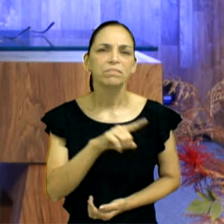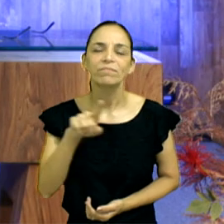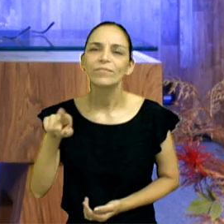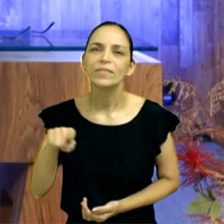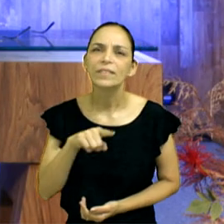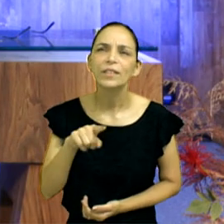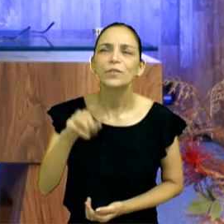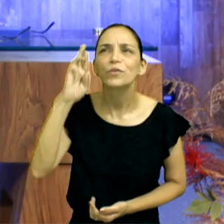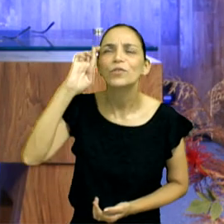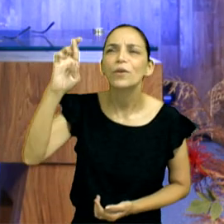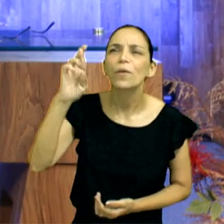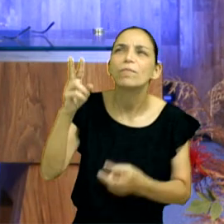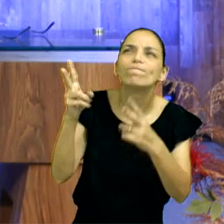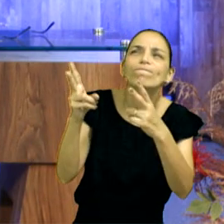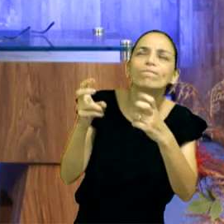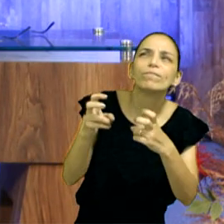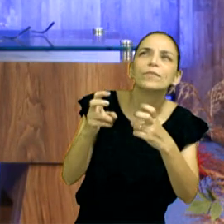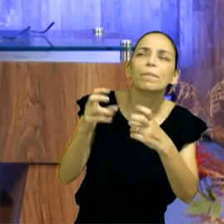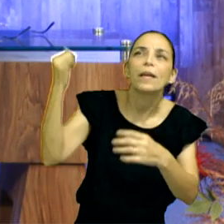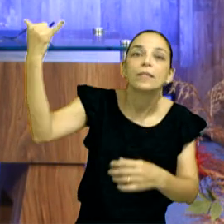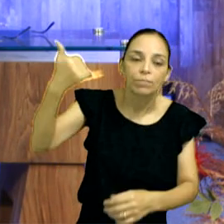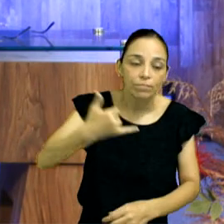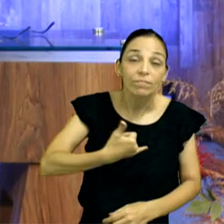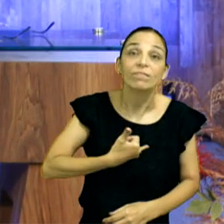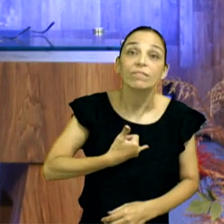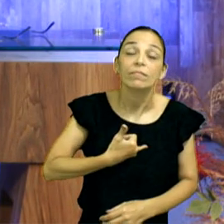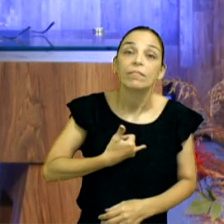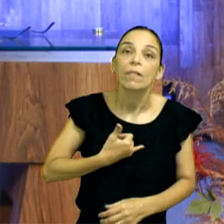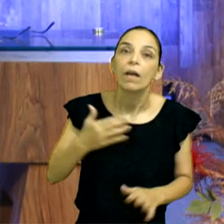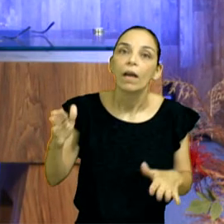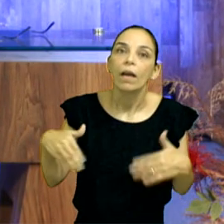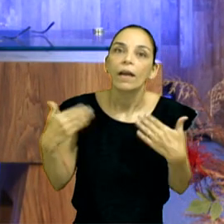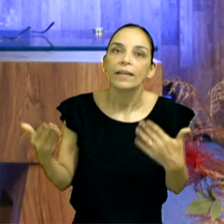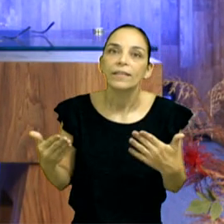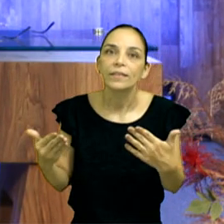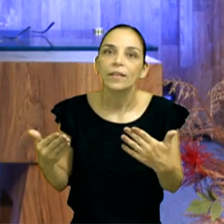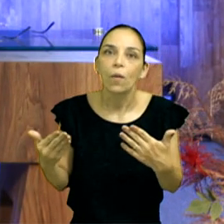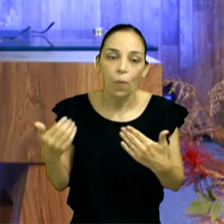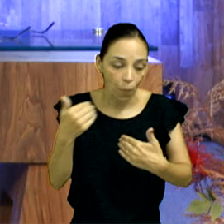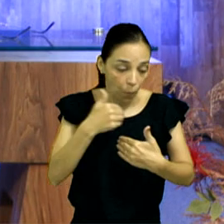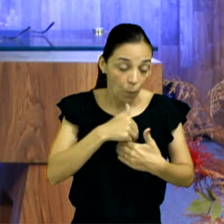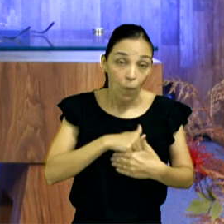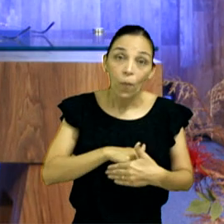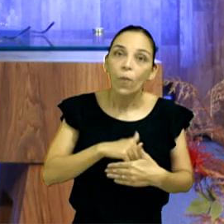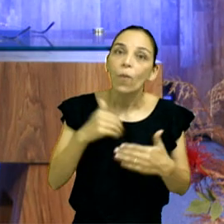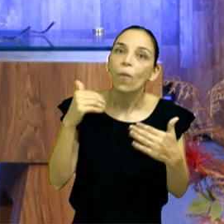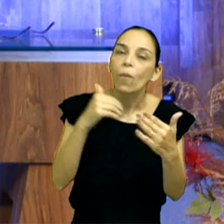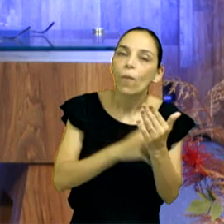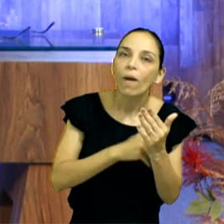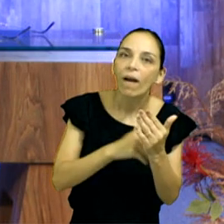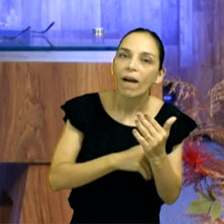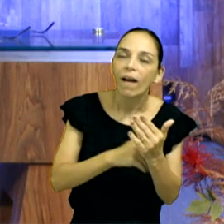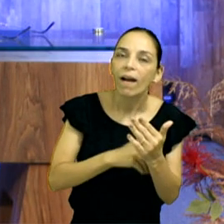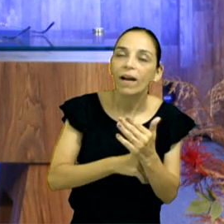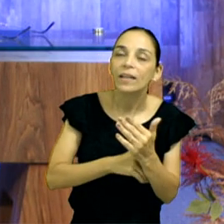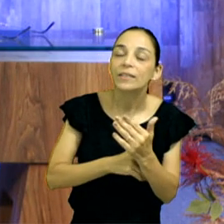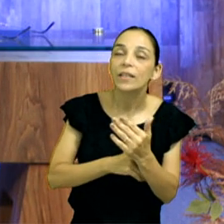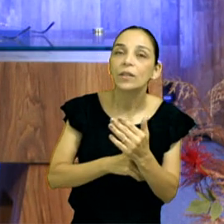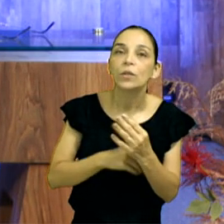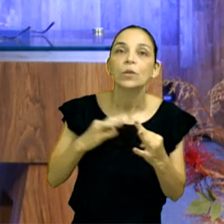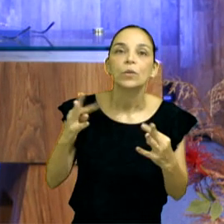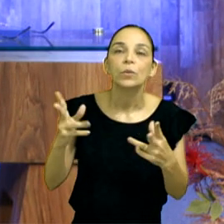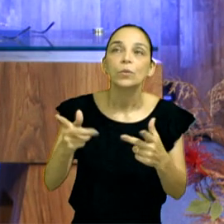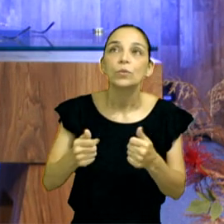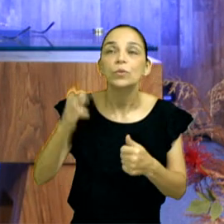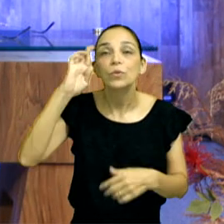do Senhor teu Deus, tendo cuidado de guardar todos os teus mandamentos que eu te ordeno hoje,